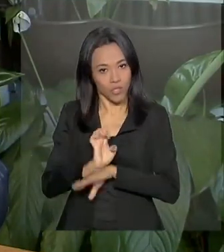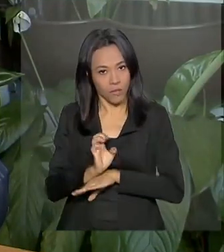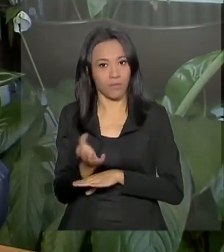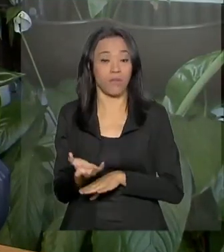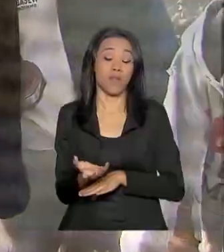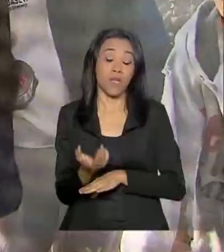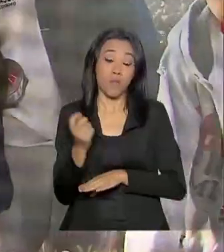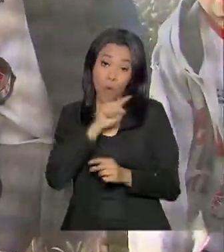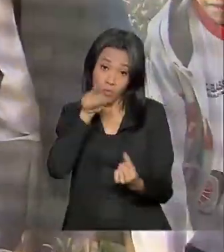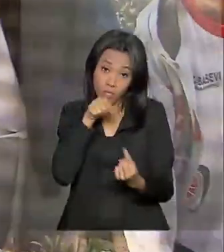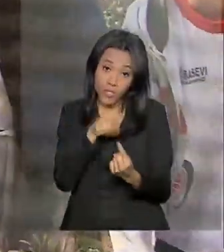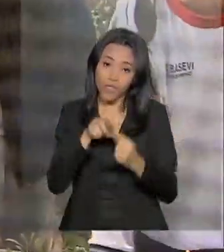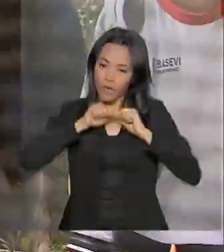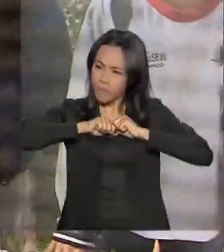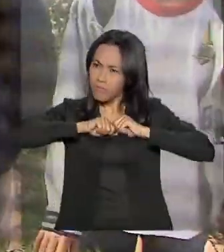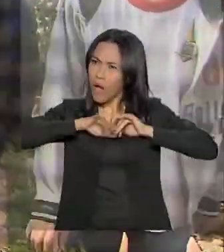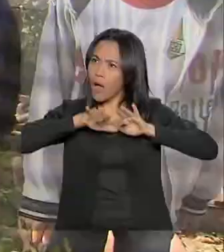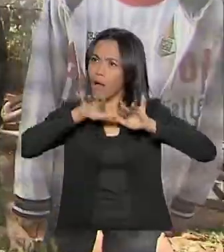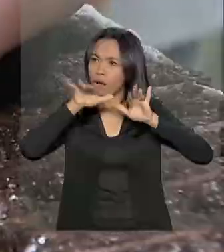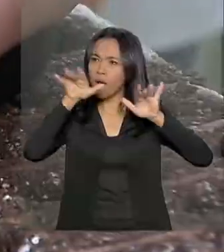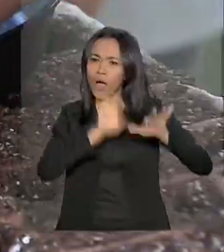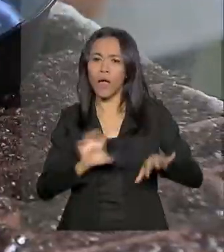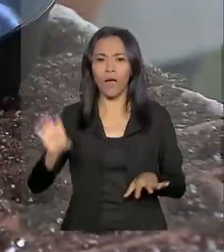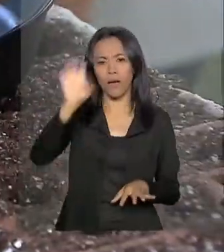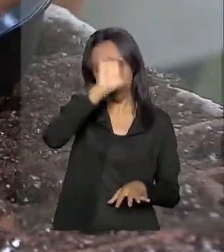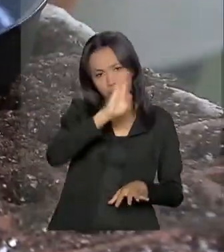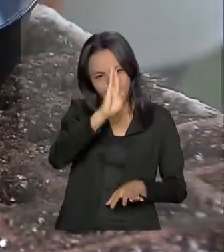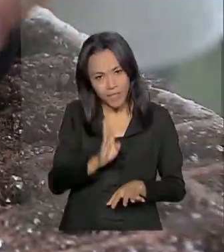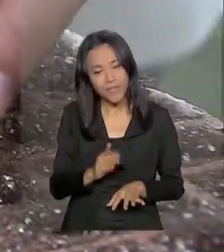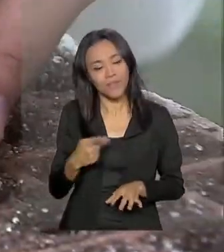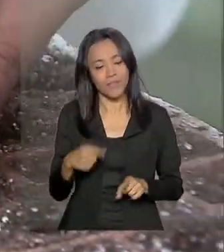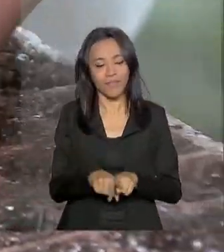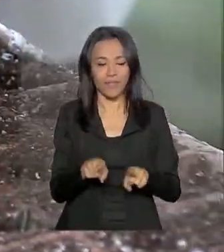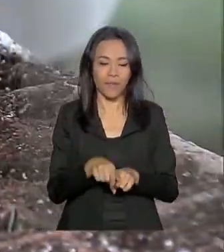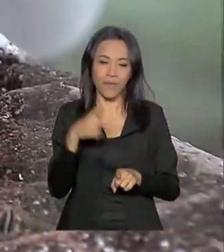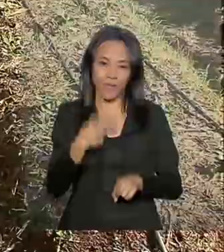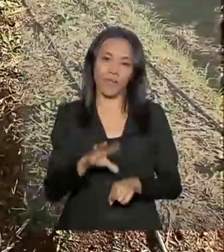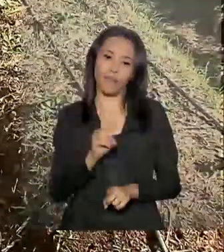atingir todos os estados da federação e do Distrito Federal.